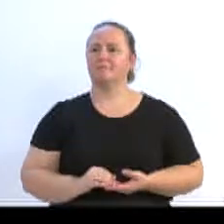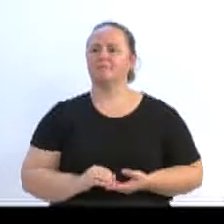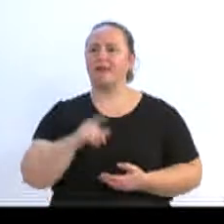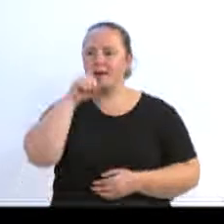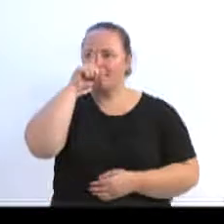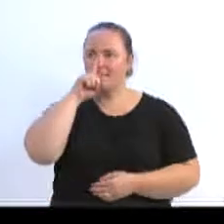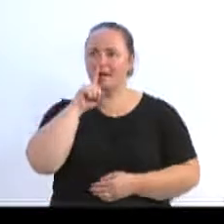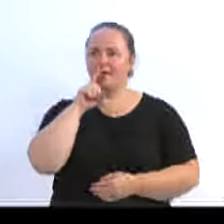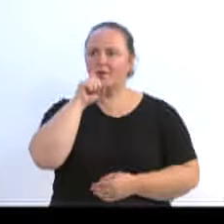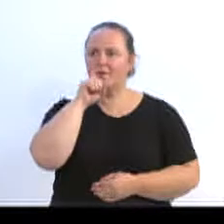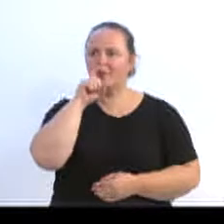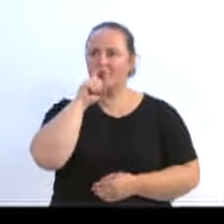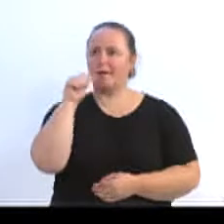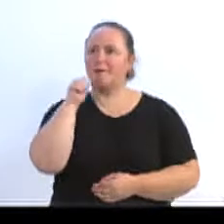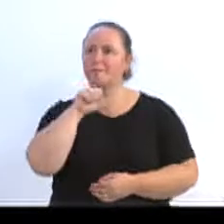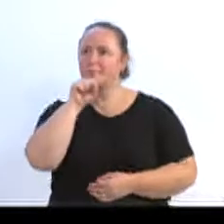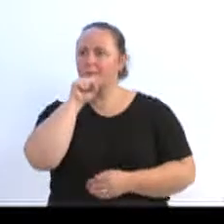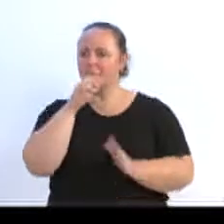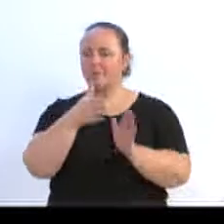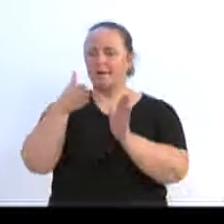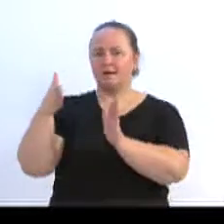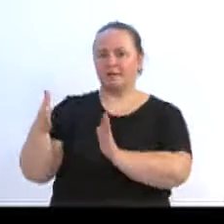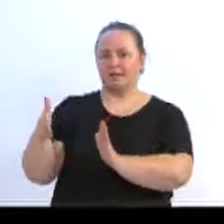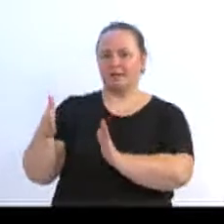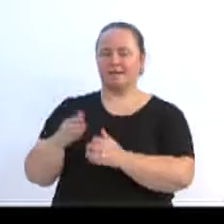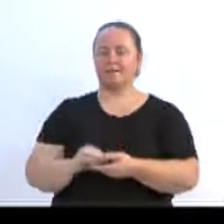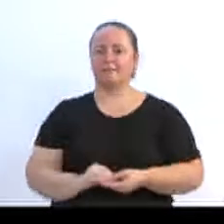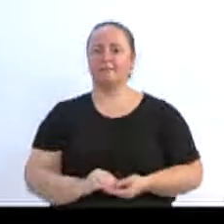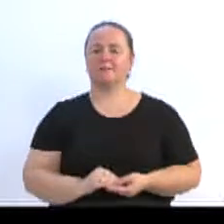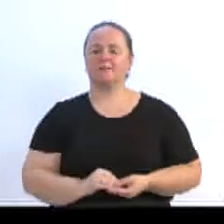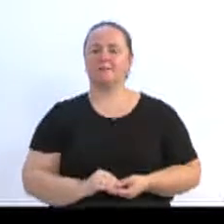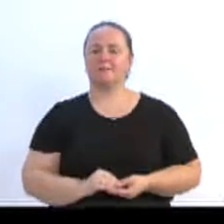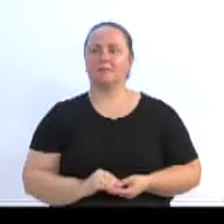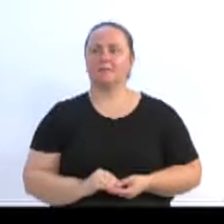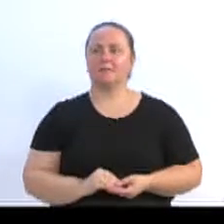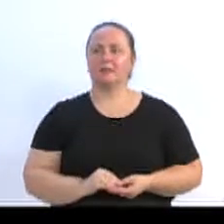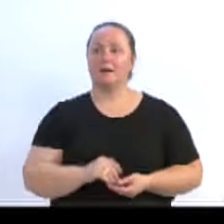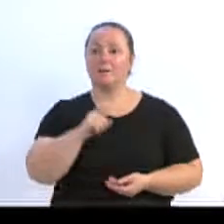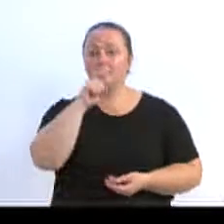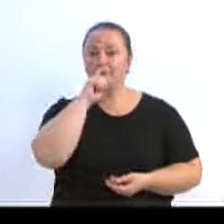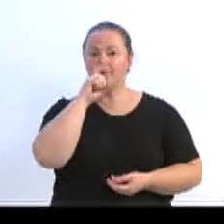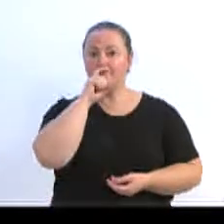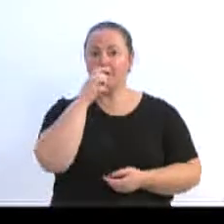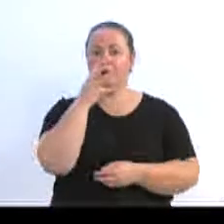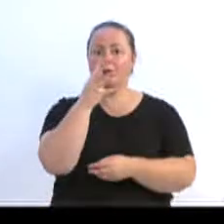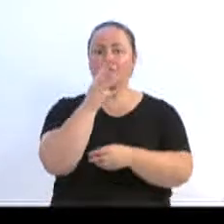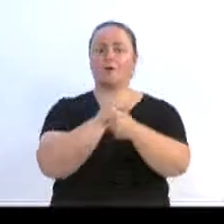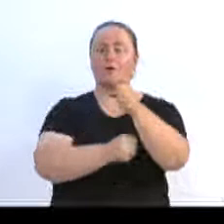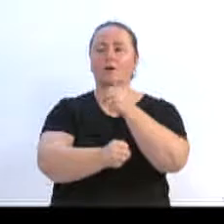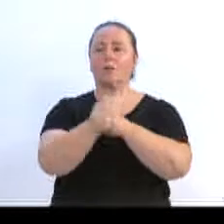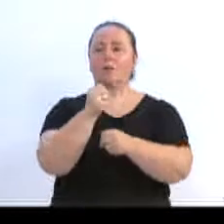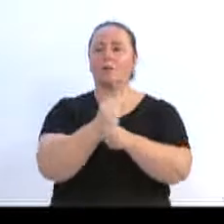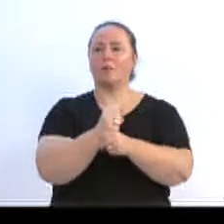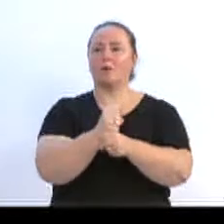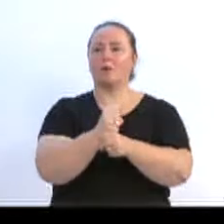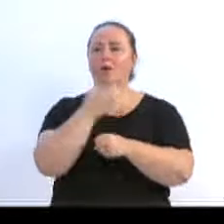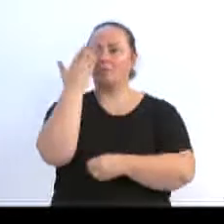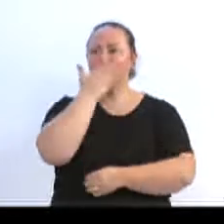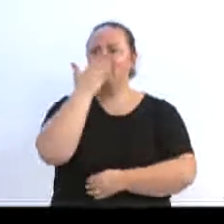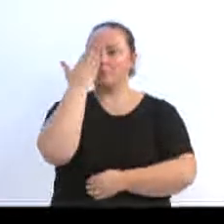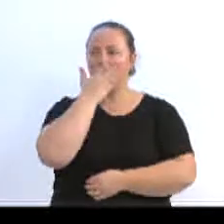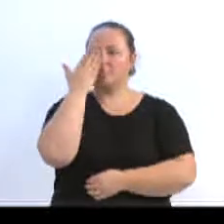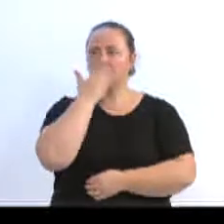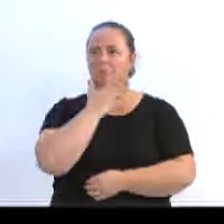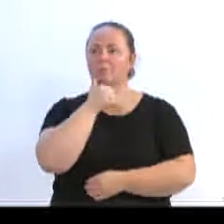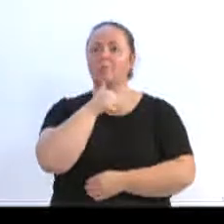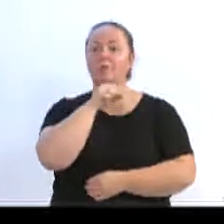mãe, que há quatro anos atrás deu glaucoma, perdeu a visão e hoje já não enxerga mais nada, mas está com